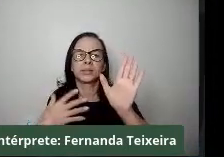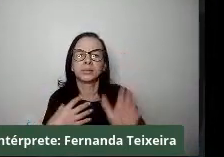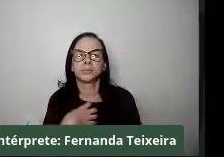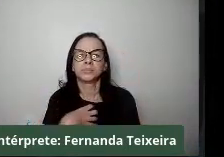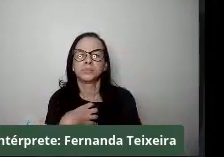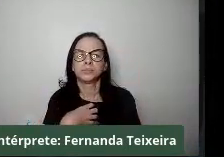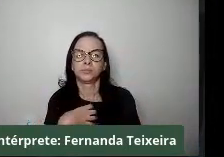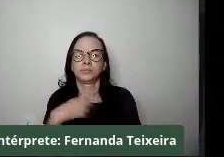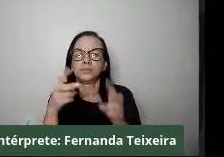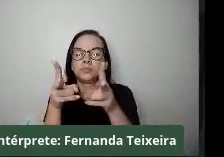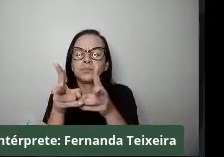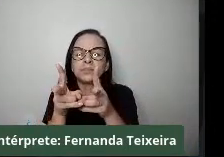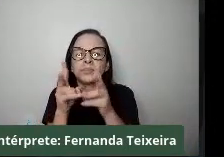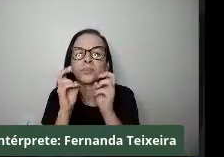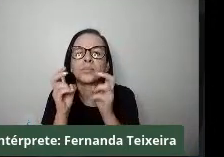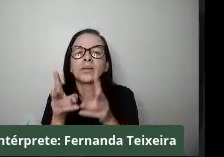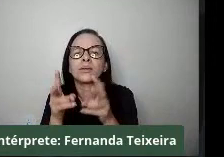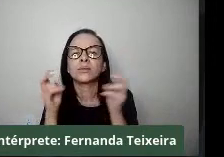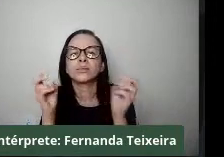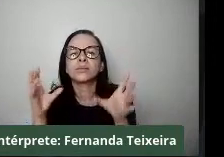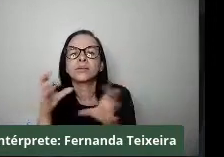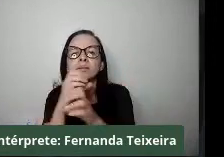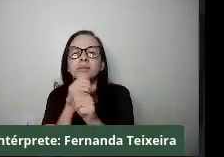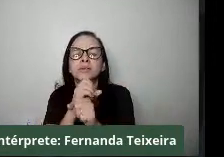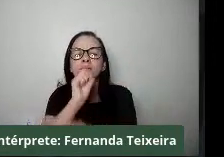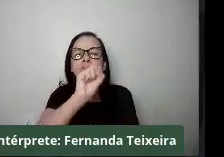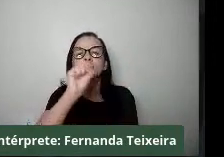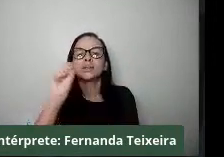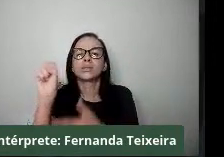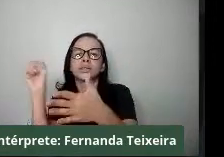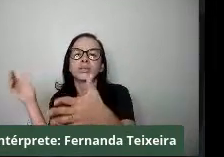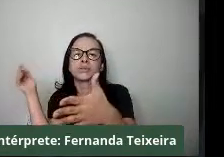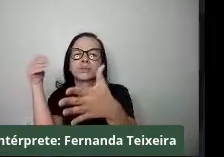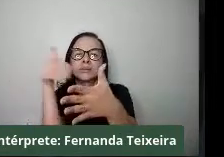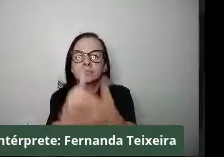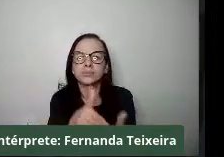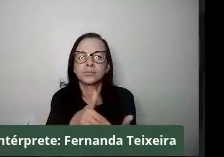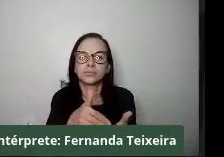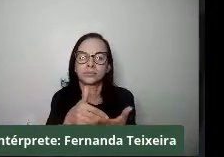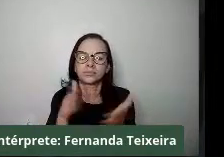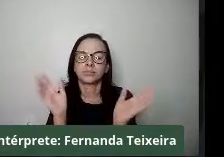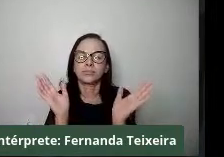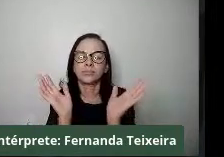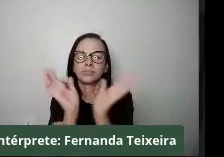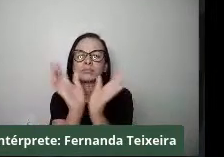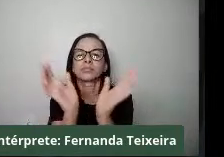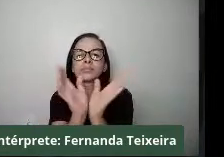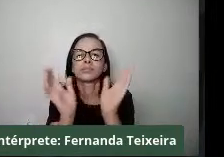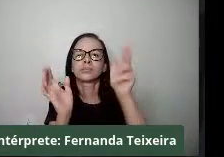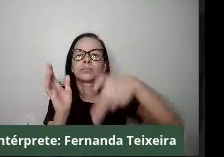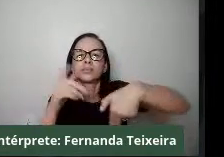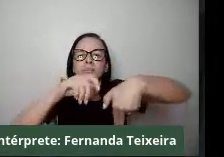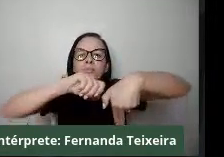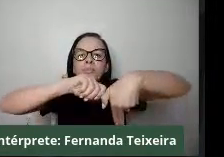perceber que, de 88 para cá, as comunidades quilombolas na Bahia vão vivenciar